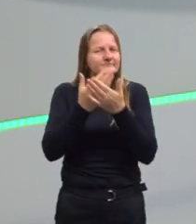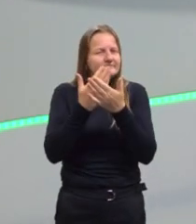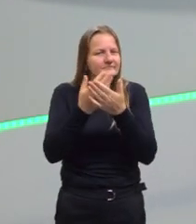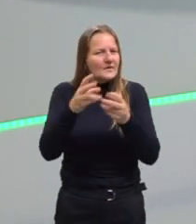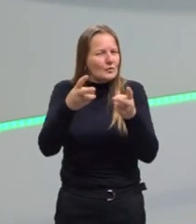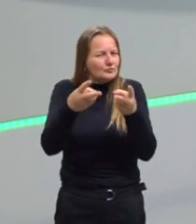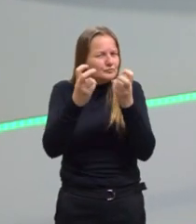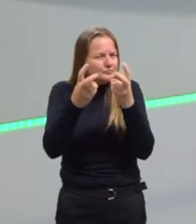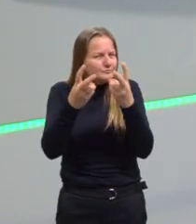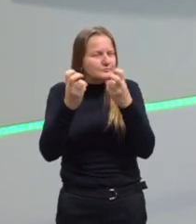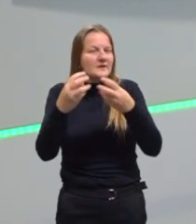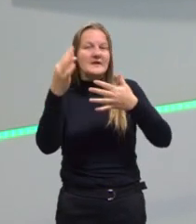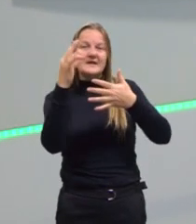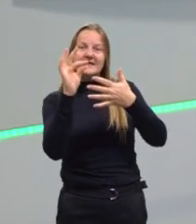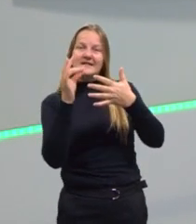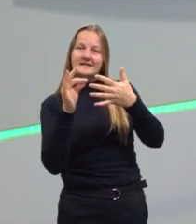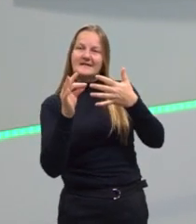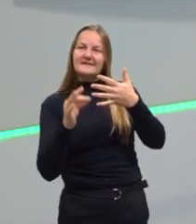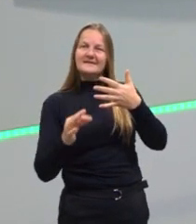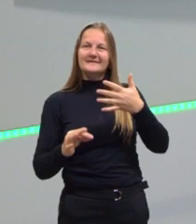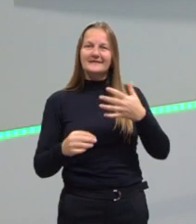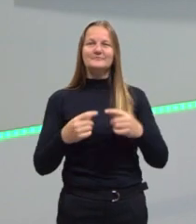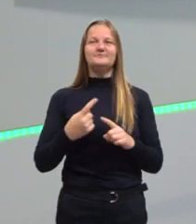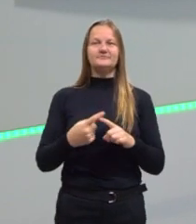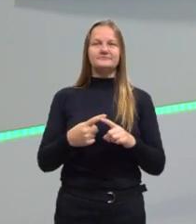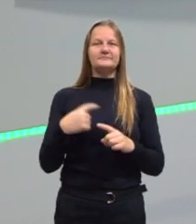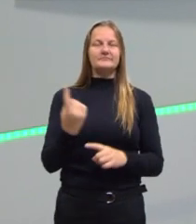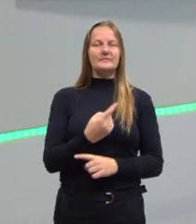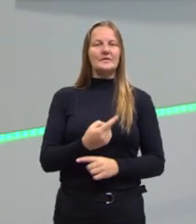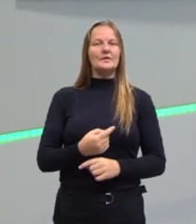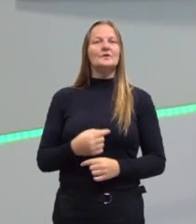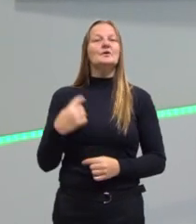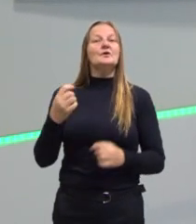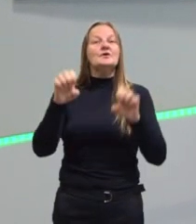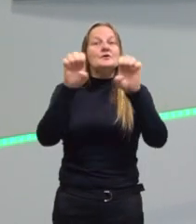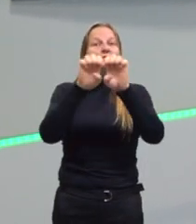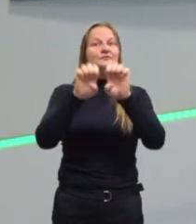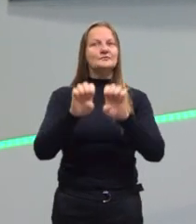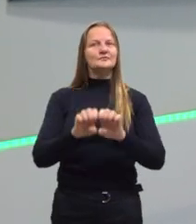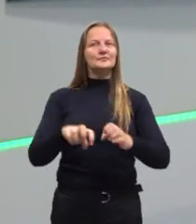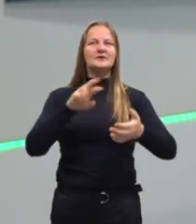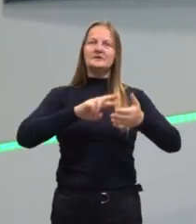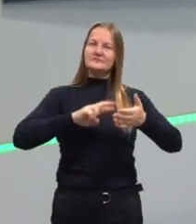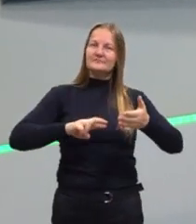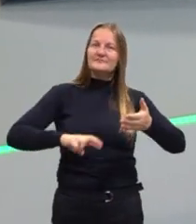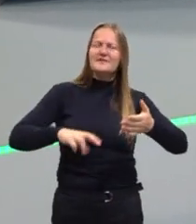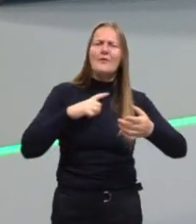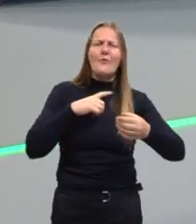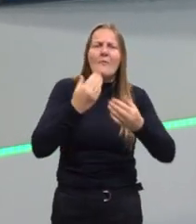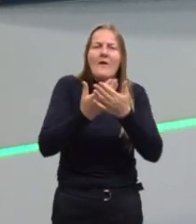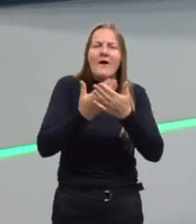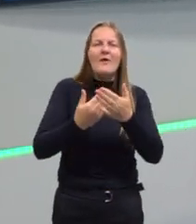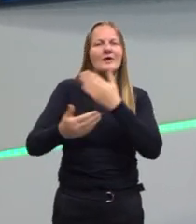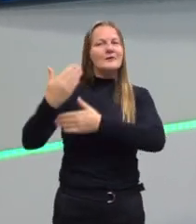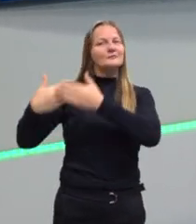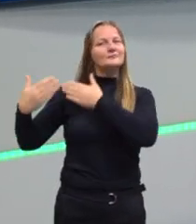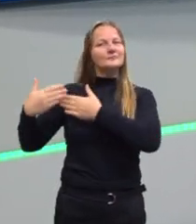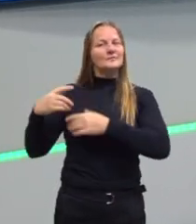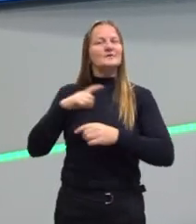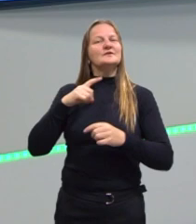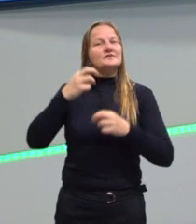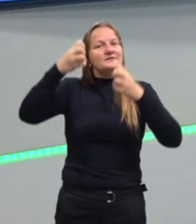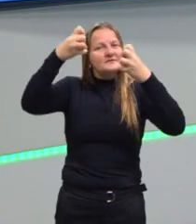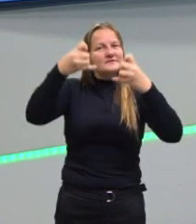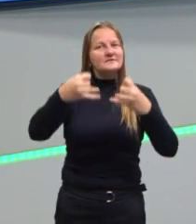prestar atenção nos detalhezinhos, como de costume, a nossa estruturação de redação, as nossas aulas anteriores, sempre